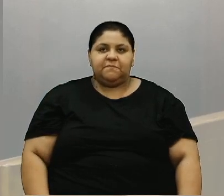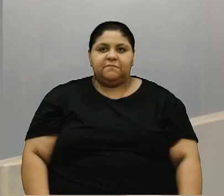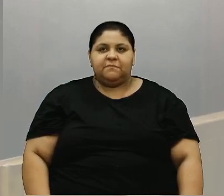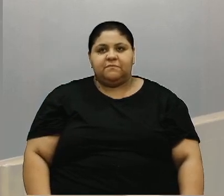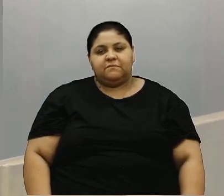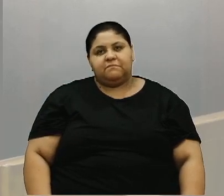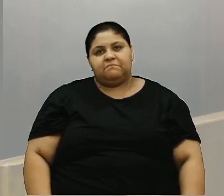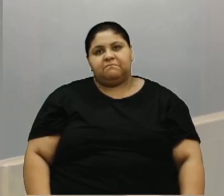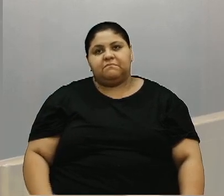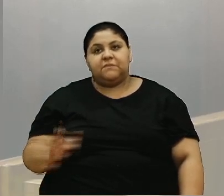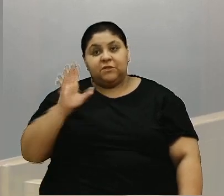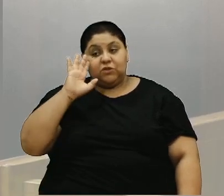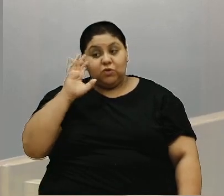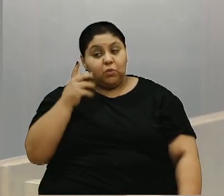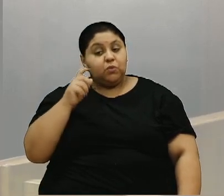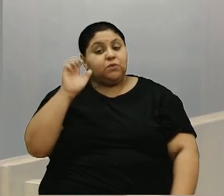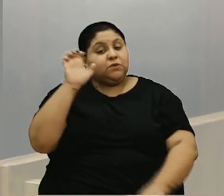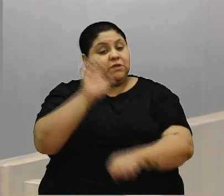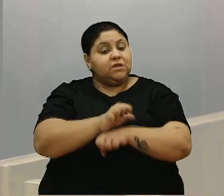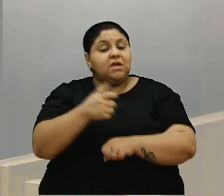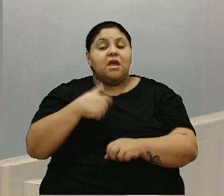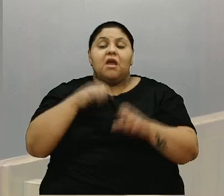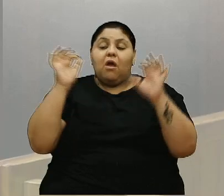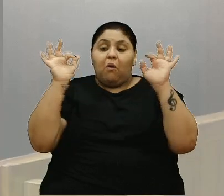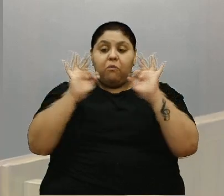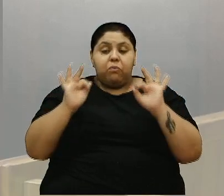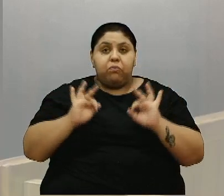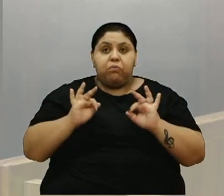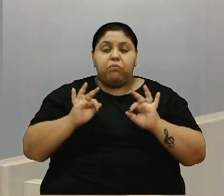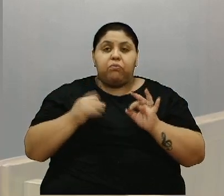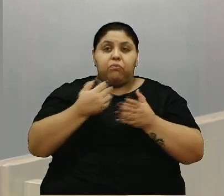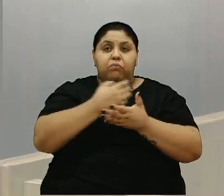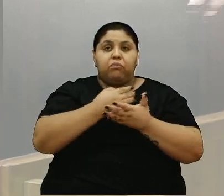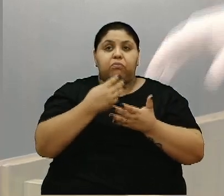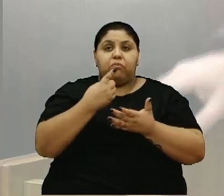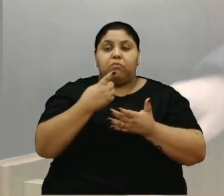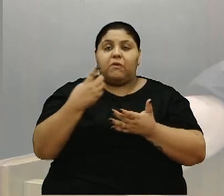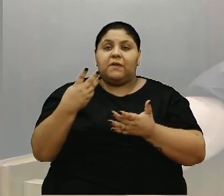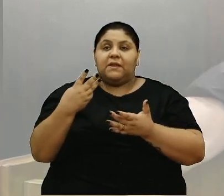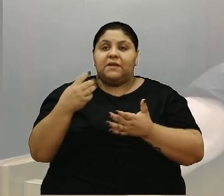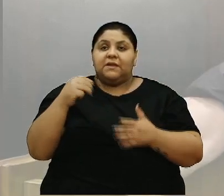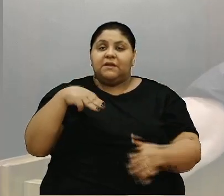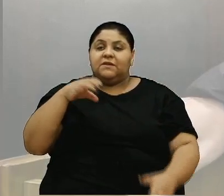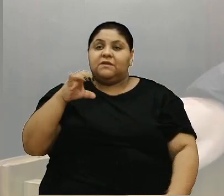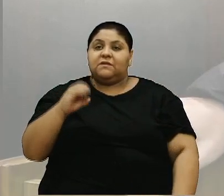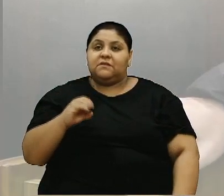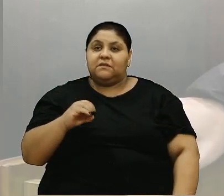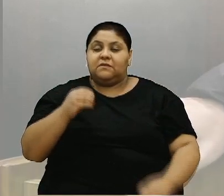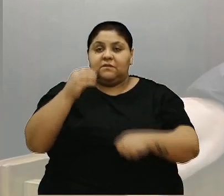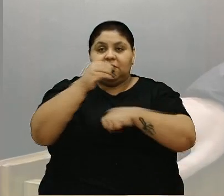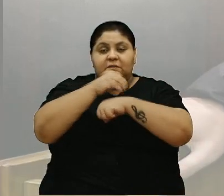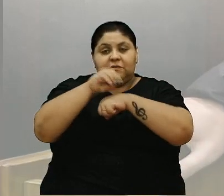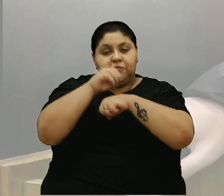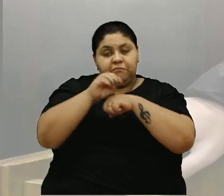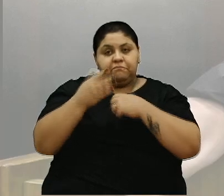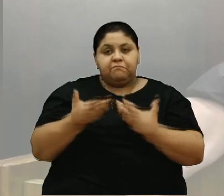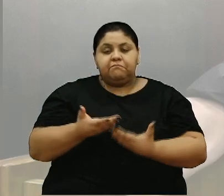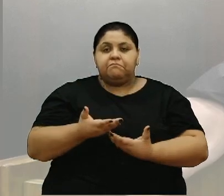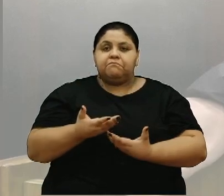É a solução do estado. E eu fico muito feliz em ter no dia 13 de maio sugerido, levantado essa ideia da